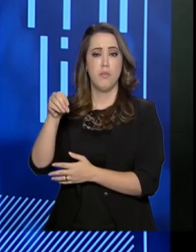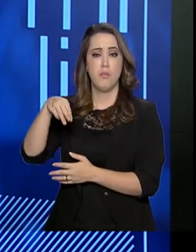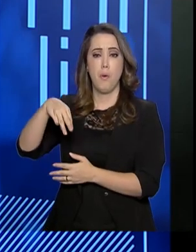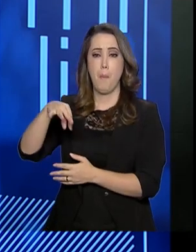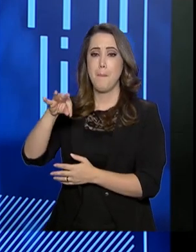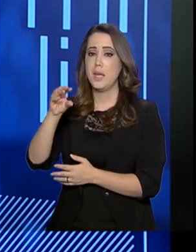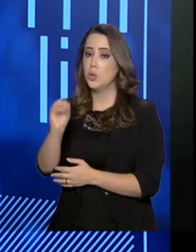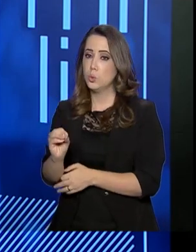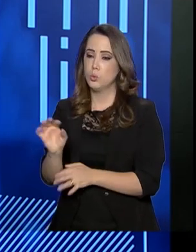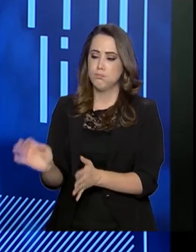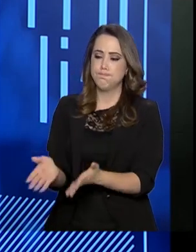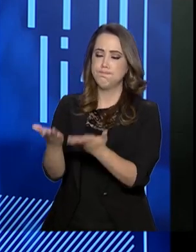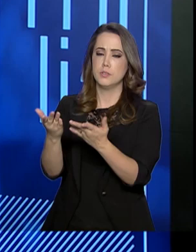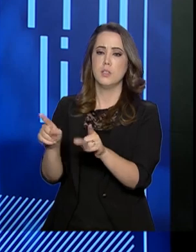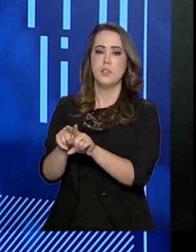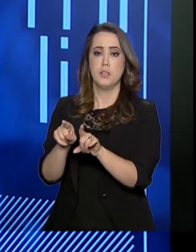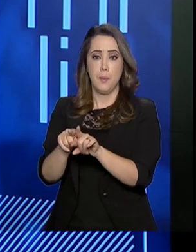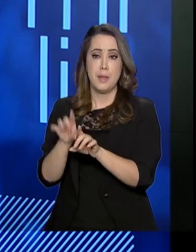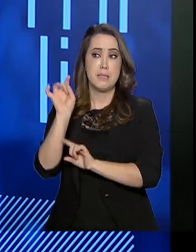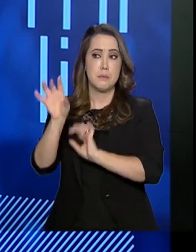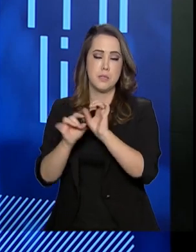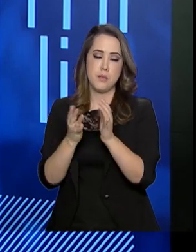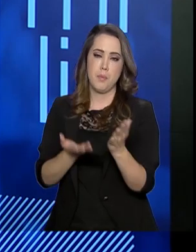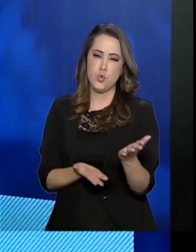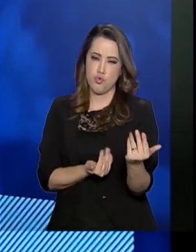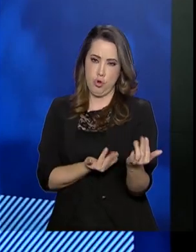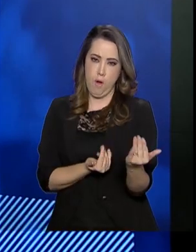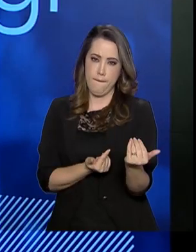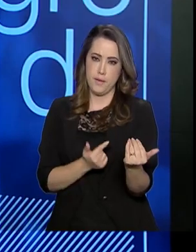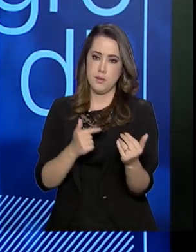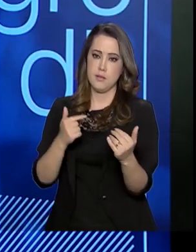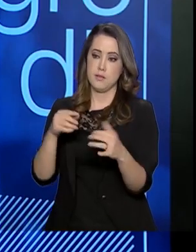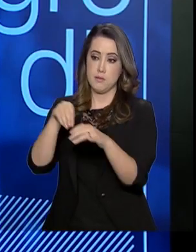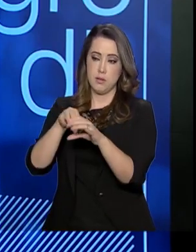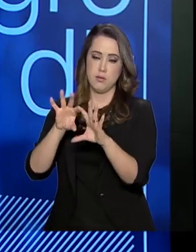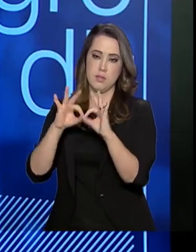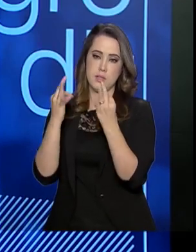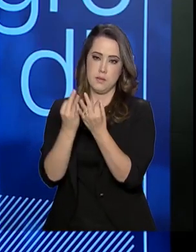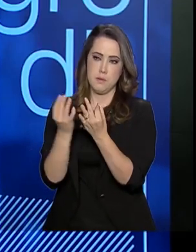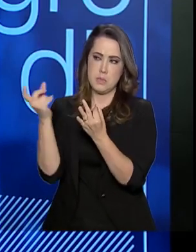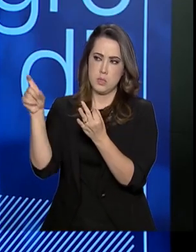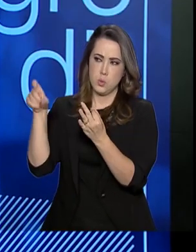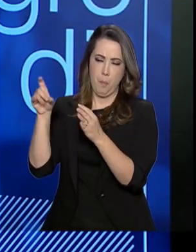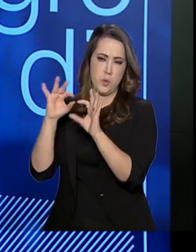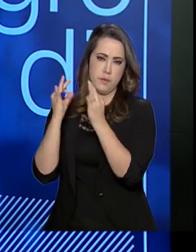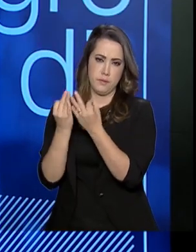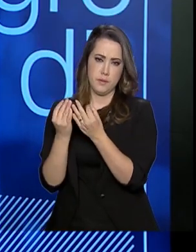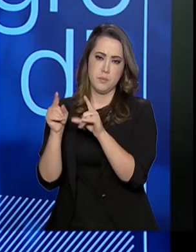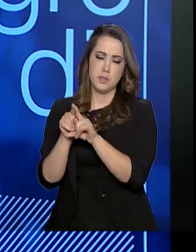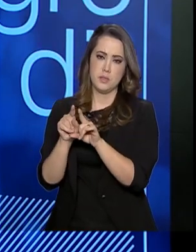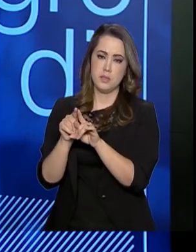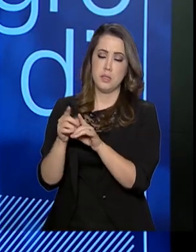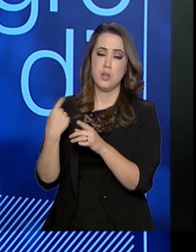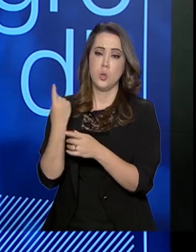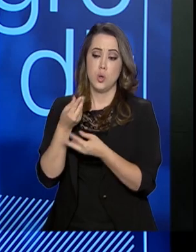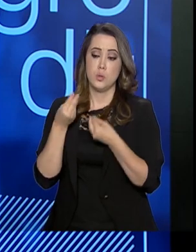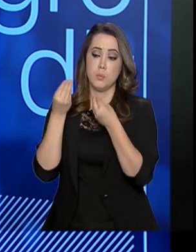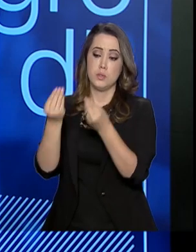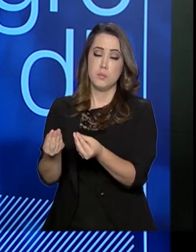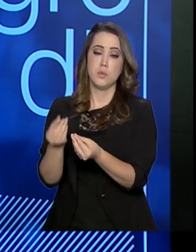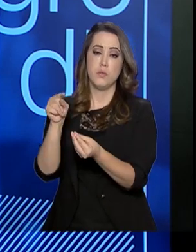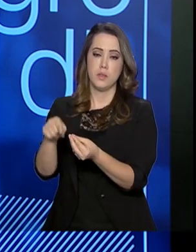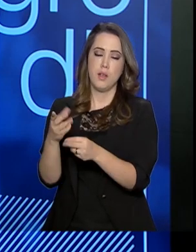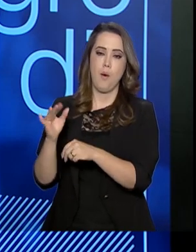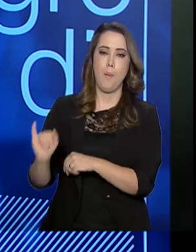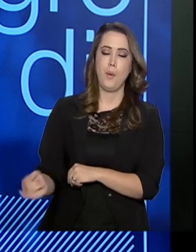jovens dessas famílias que têm de 15, de 17 a 24 ou de 17 a 28 anos, nós podemos dar a